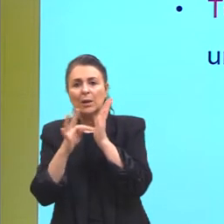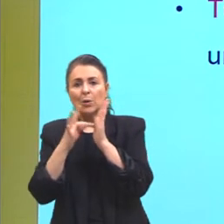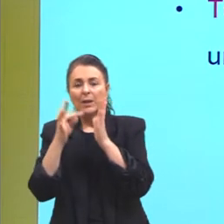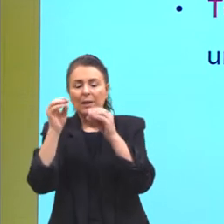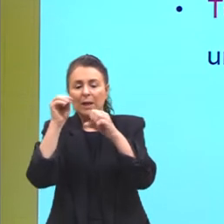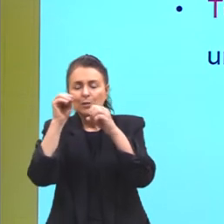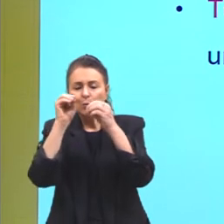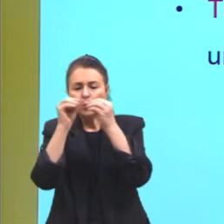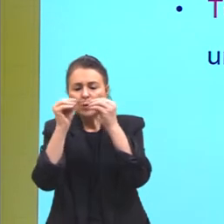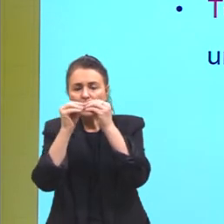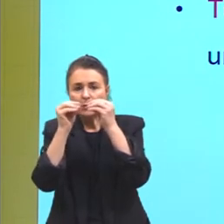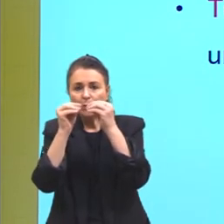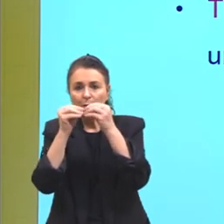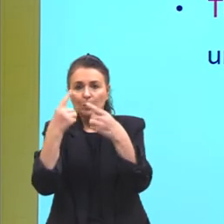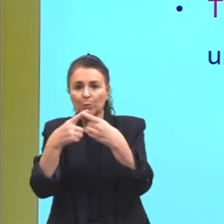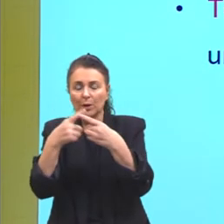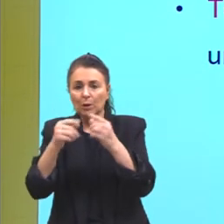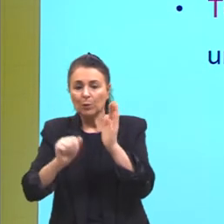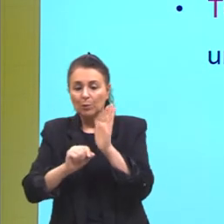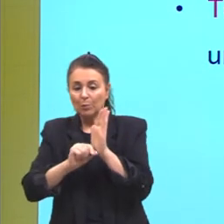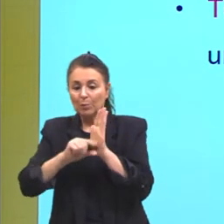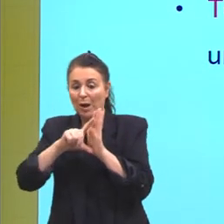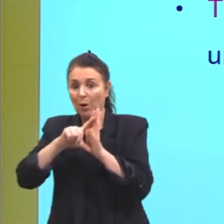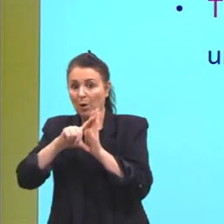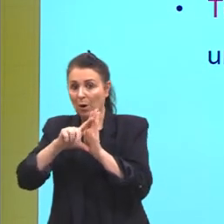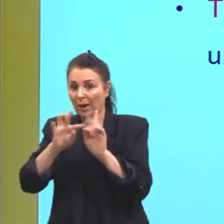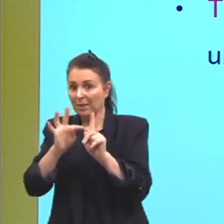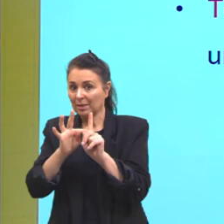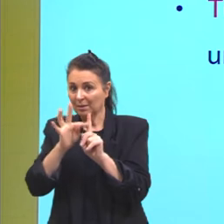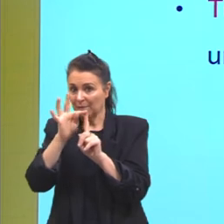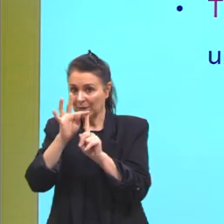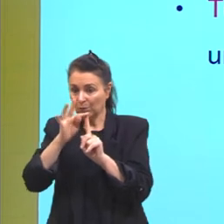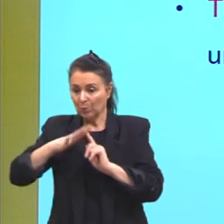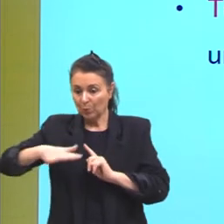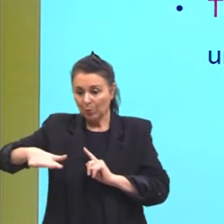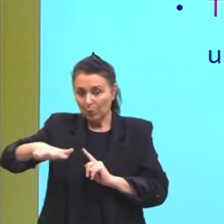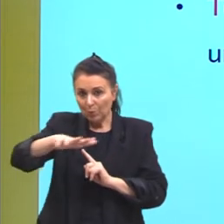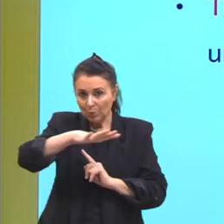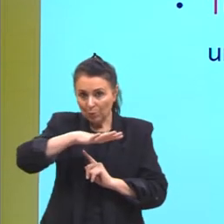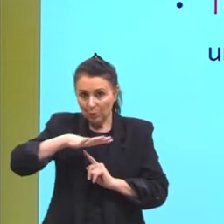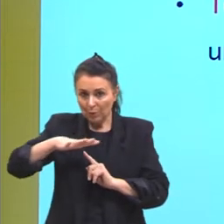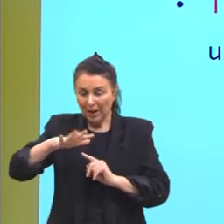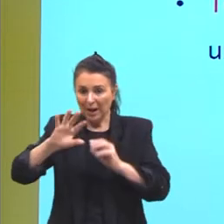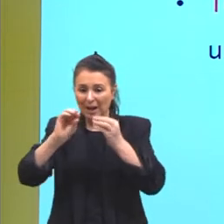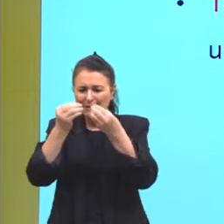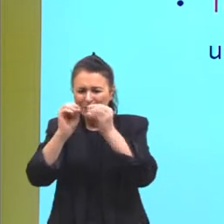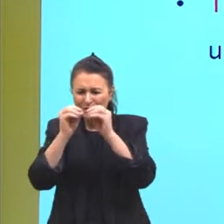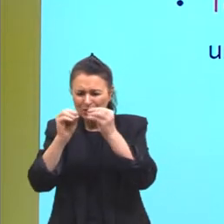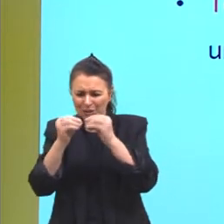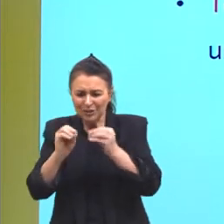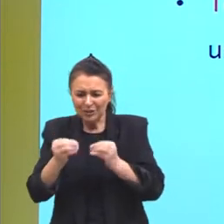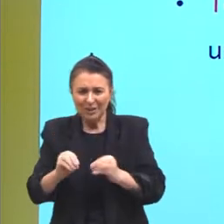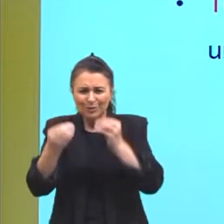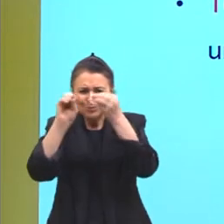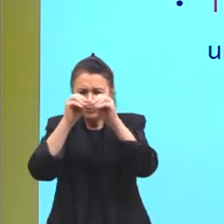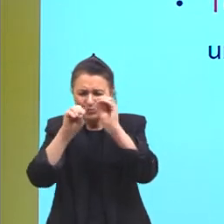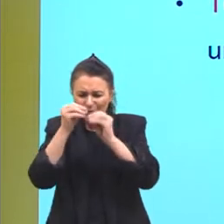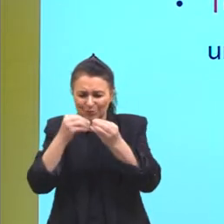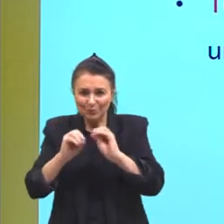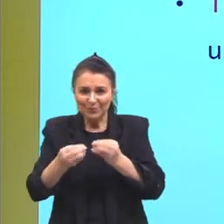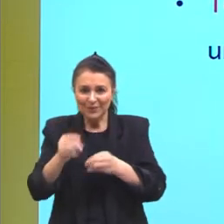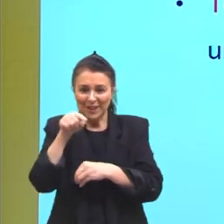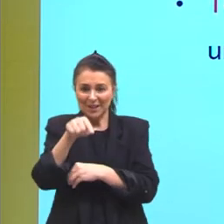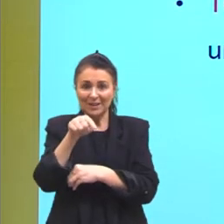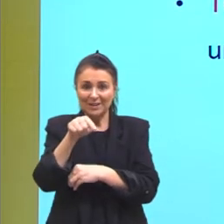Por quê? Quanto maior a temperatura do meu recipiente, mais agitada vai ser as partículas daquele